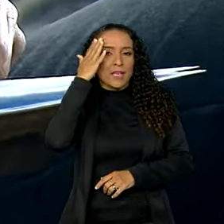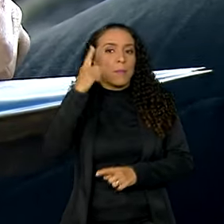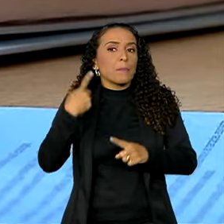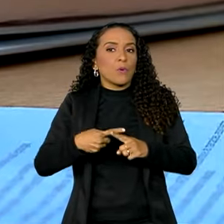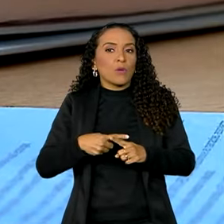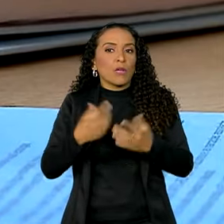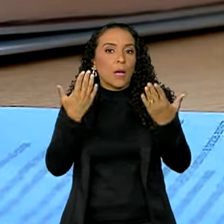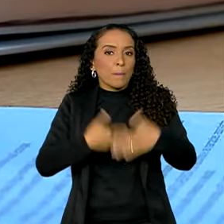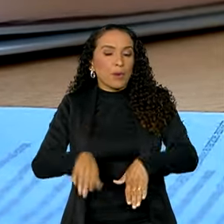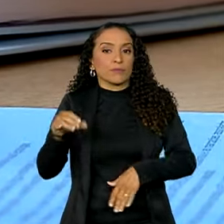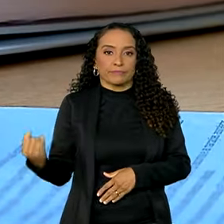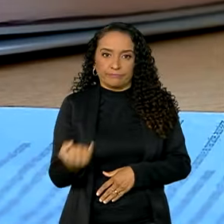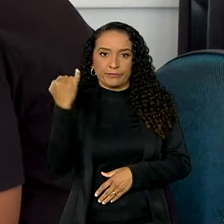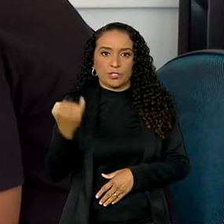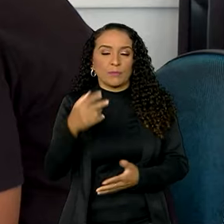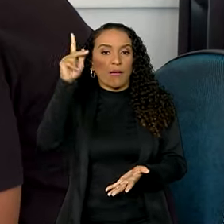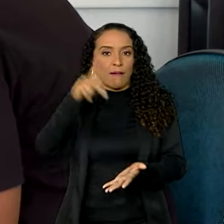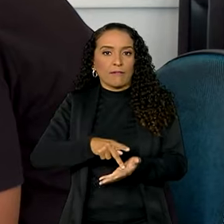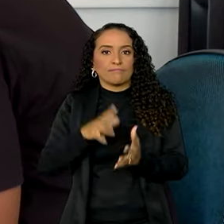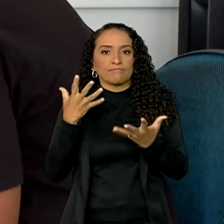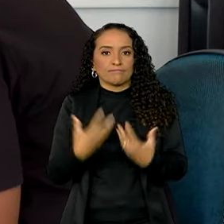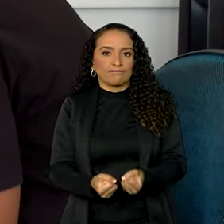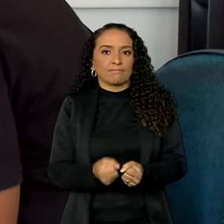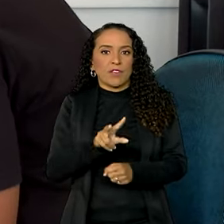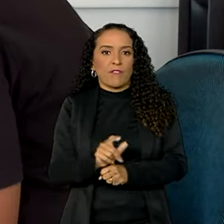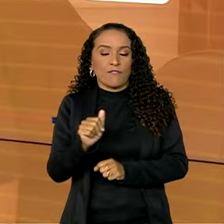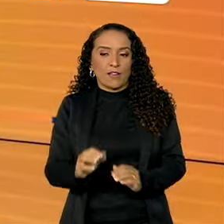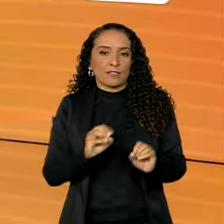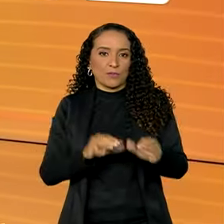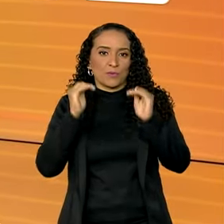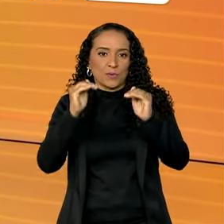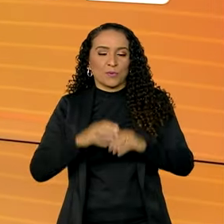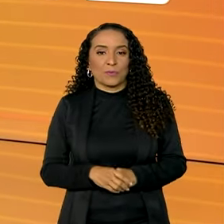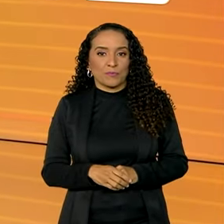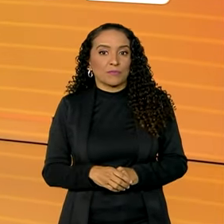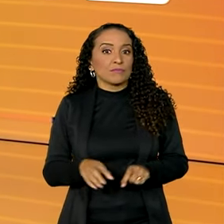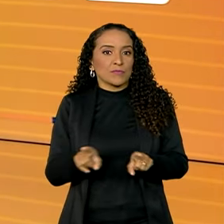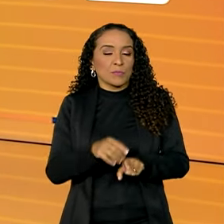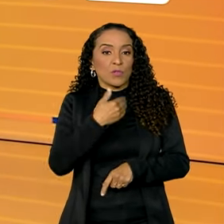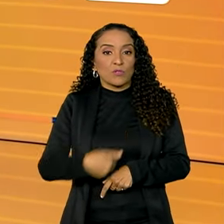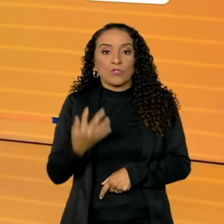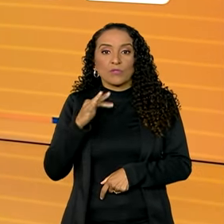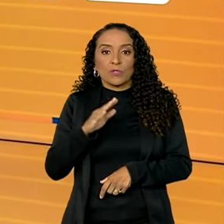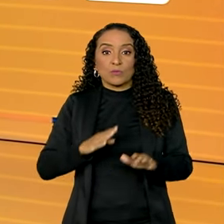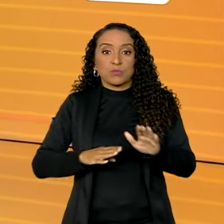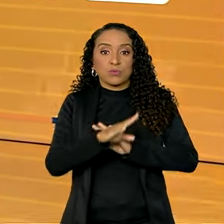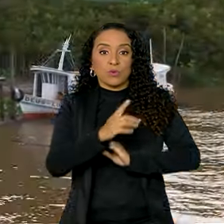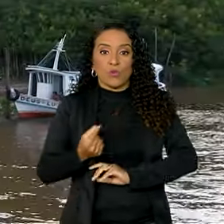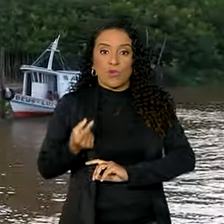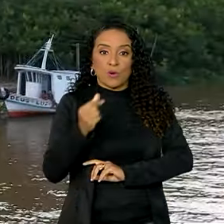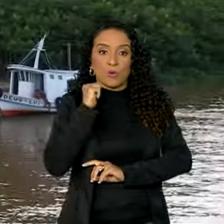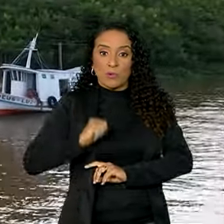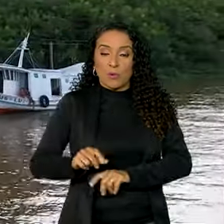por que o exame é tão importante para garantir vaga e ensino superior. E ainda, Governo Federal aumenta o valor do